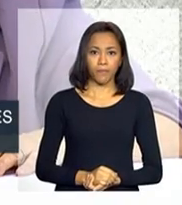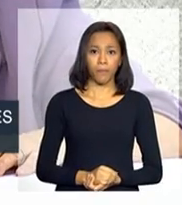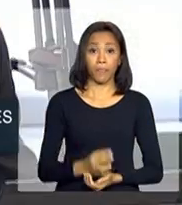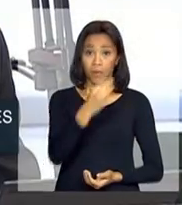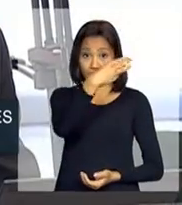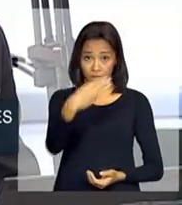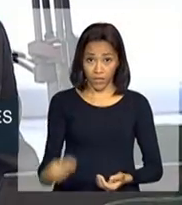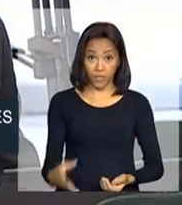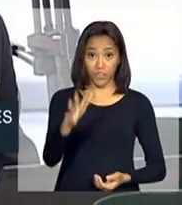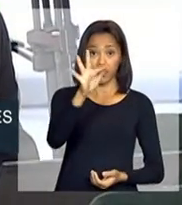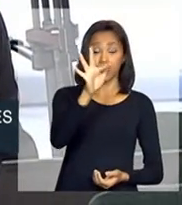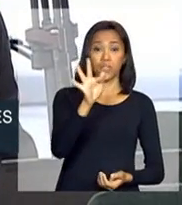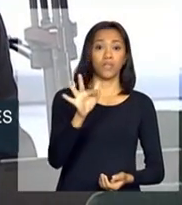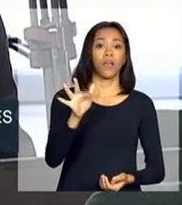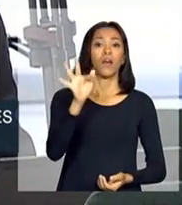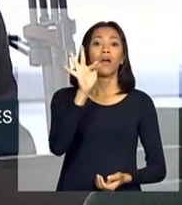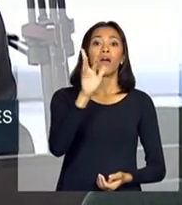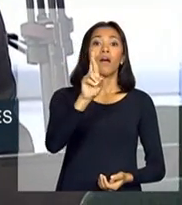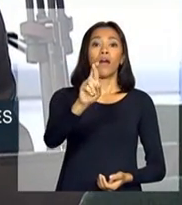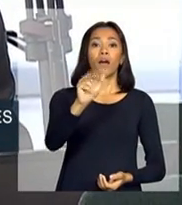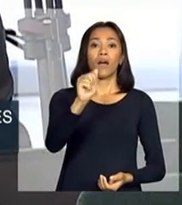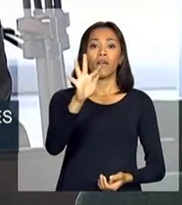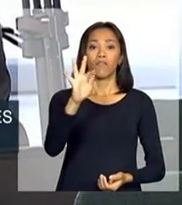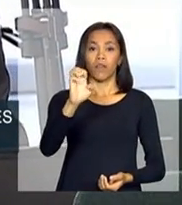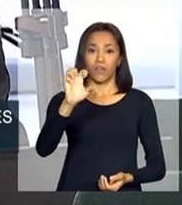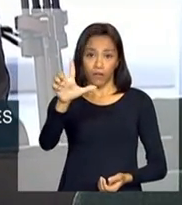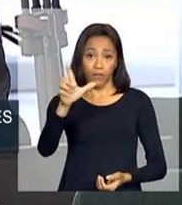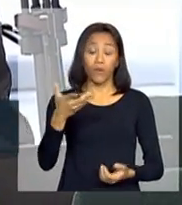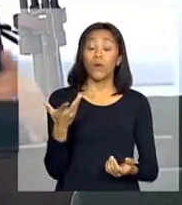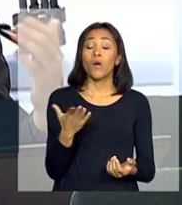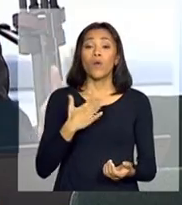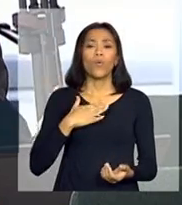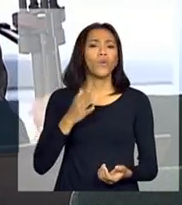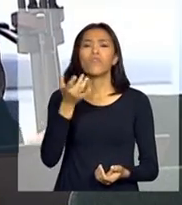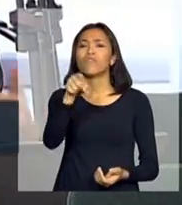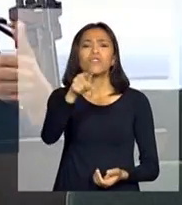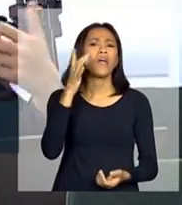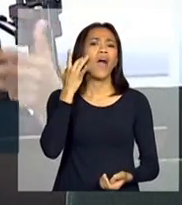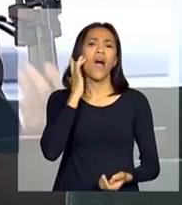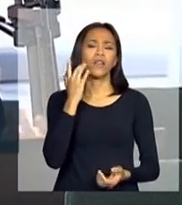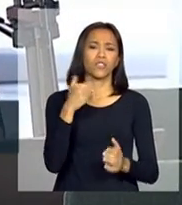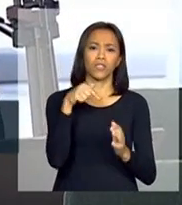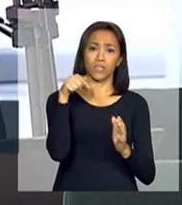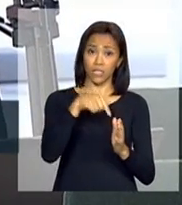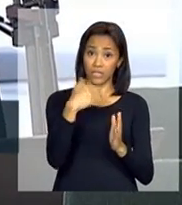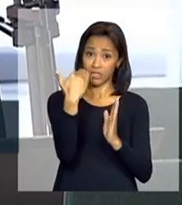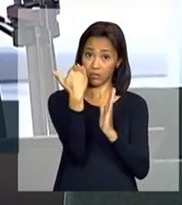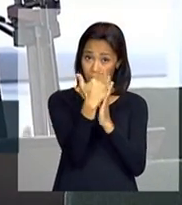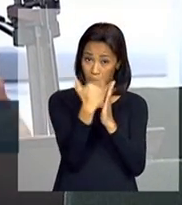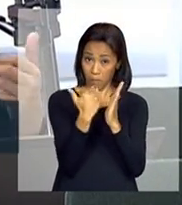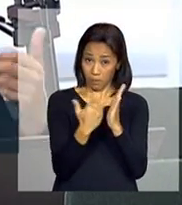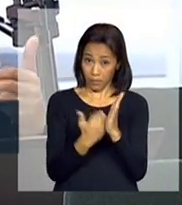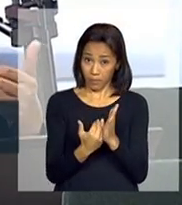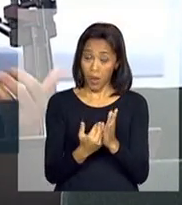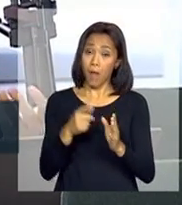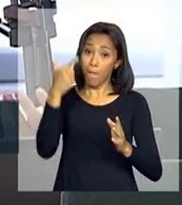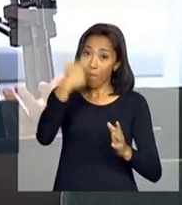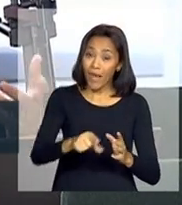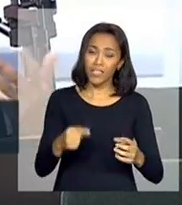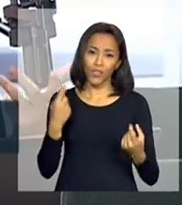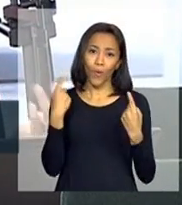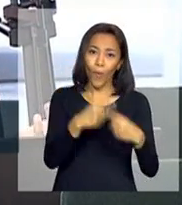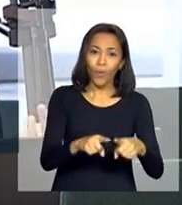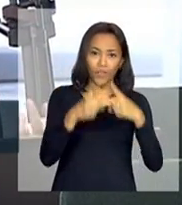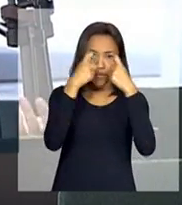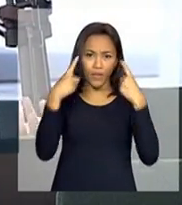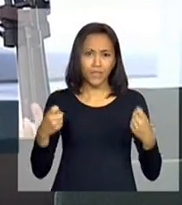Ministro, Rafael Moraes, Jornal Estado de São Paulo, tudo bom? O a senhora acha do plano de mais um pacote de violência contra a mulher? Justamente no mês